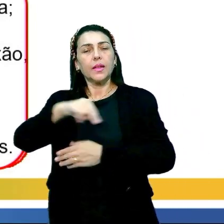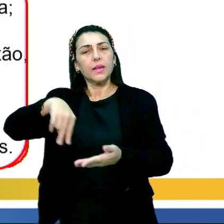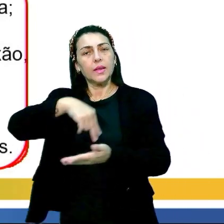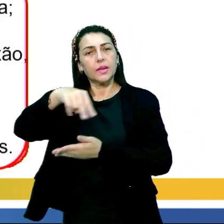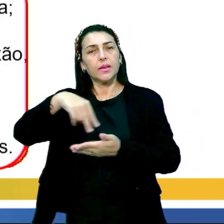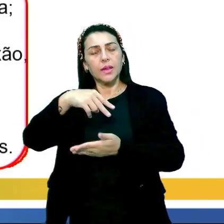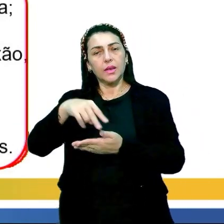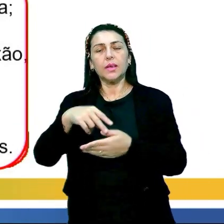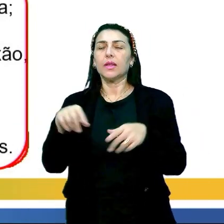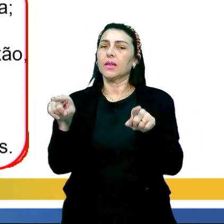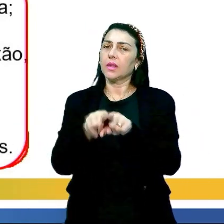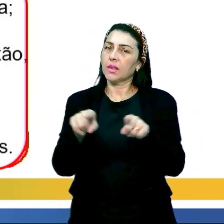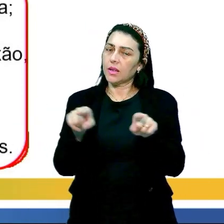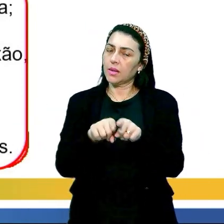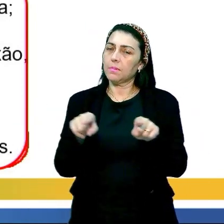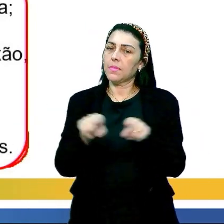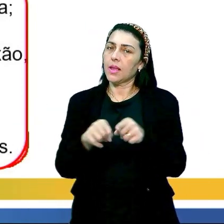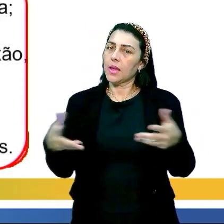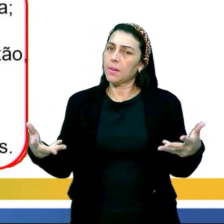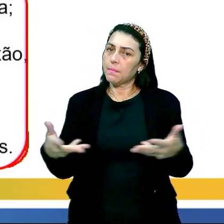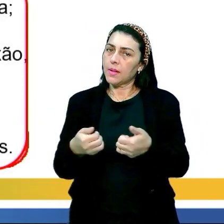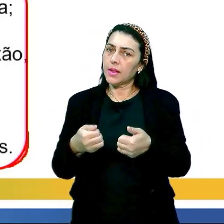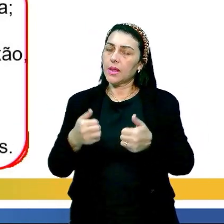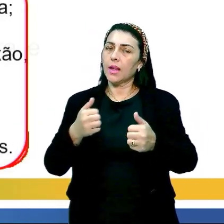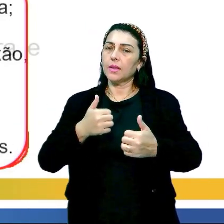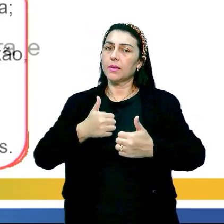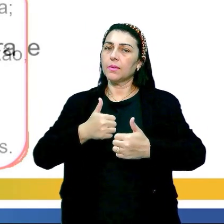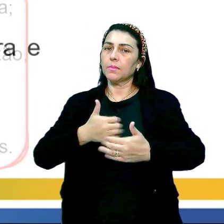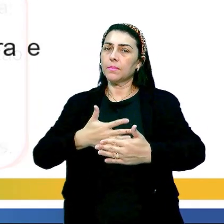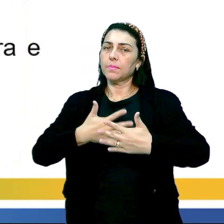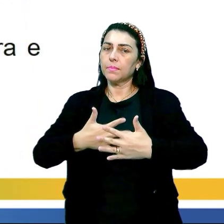o tango, ele também desenvolve habilidades motoras.